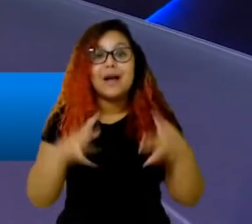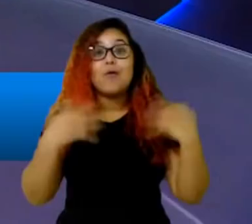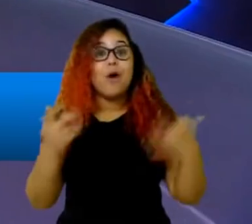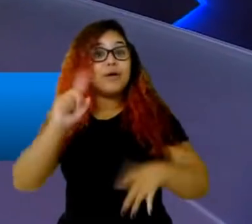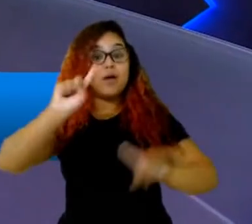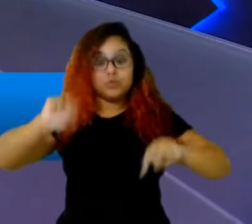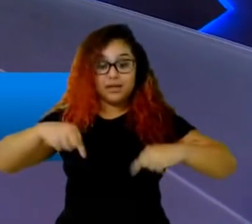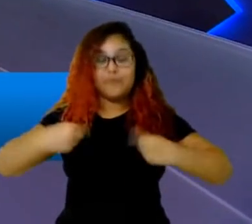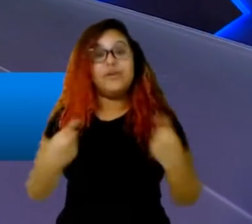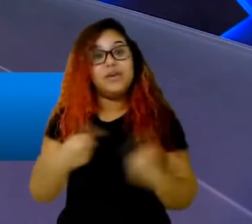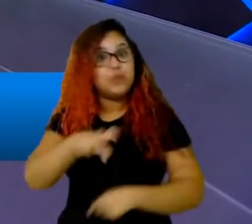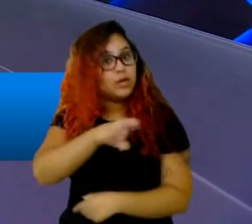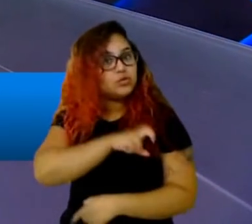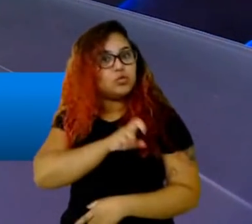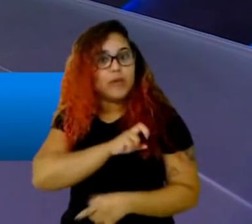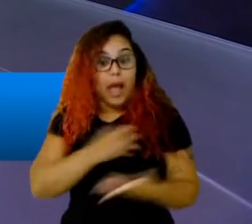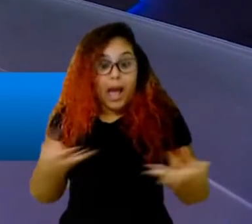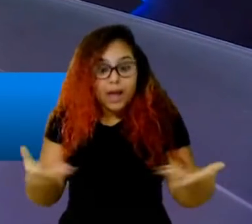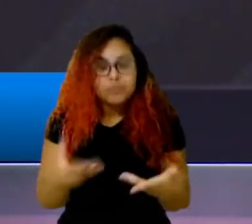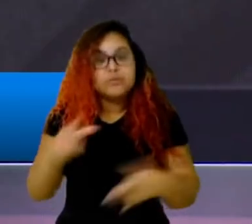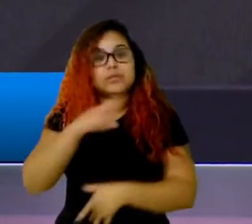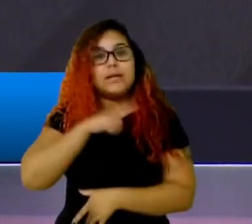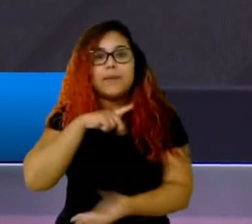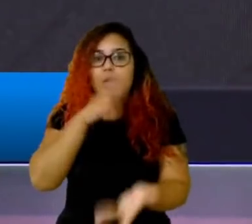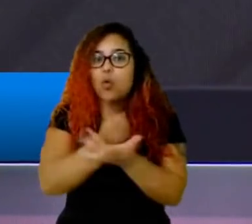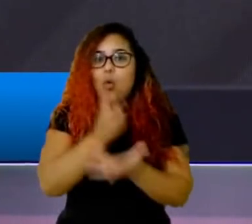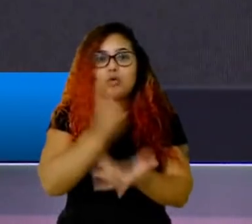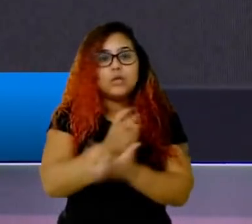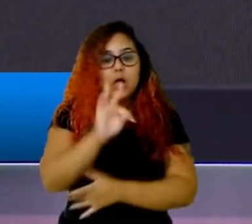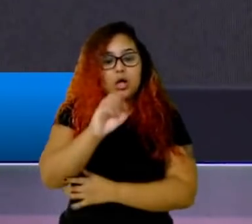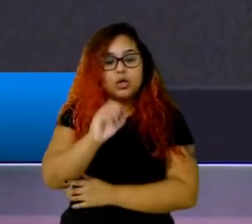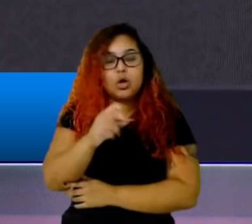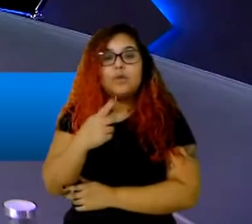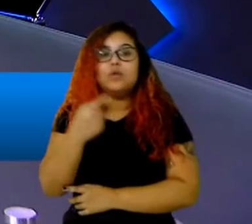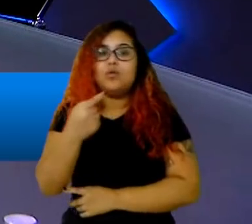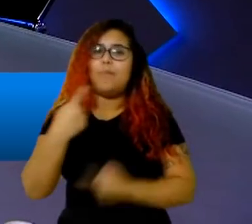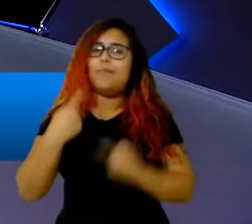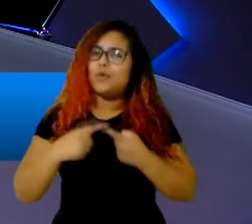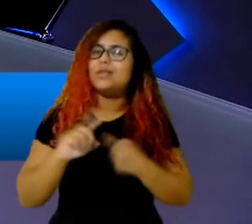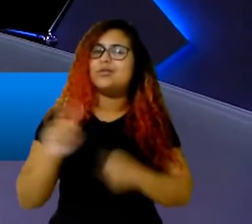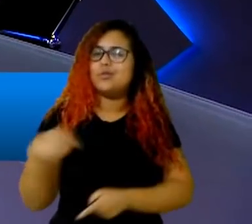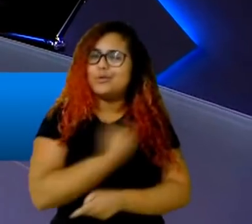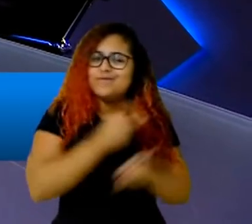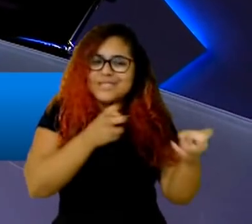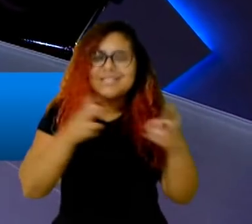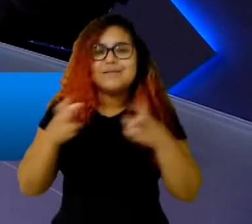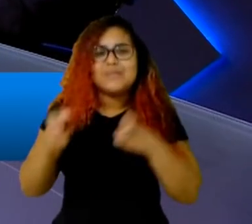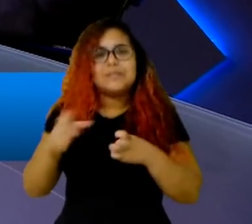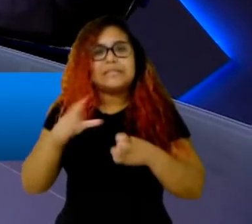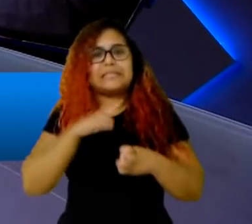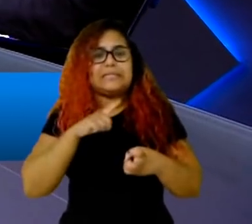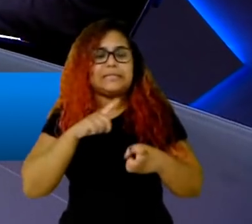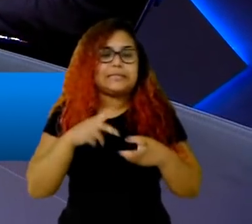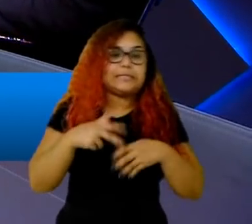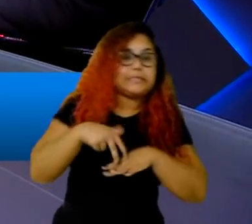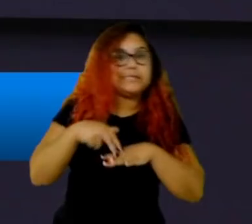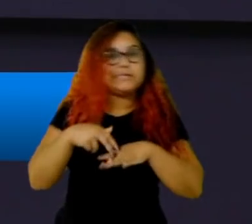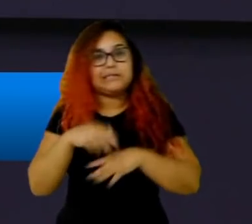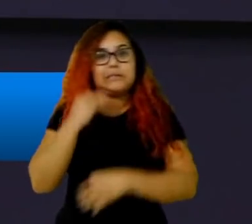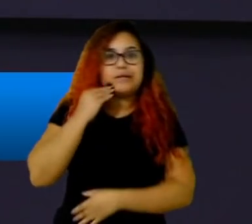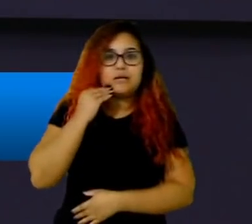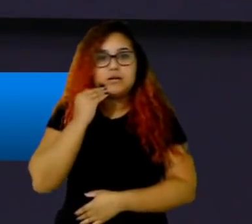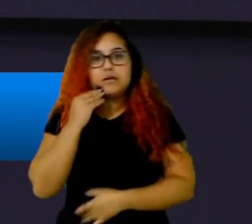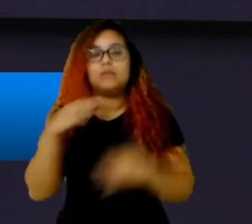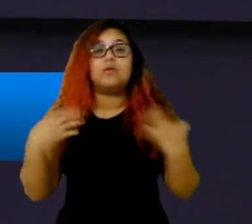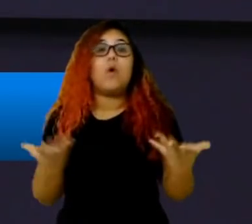enfrenta agora porque a gente ainda vê uma certa inconstância no time, qual que o maior vilão ainda dentro aí nos bastidores, maestro?